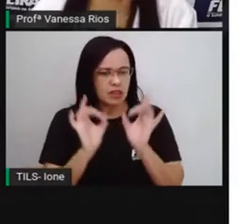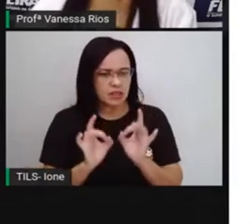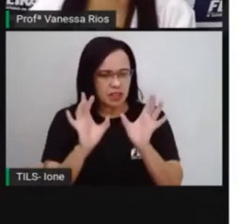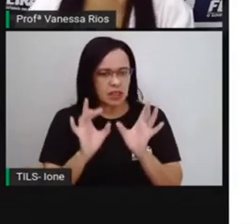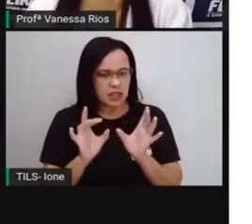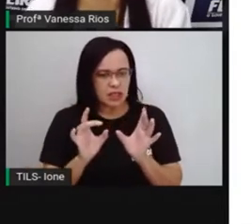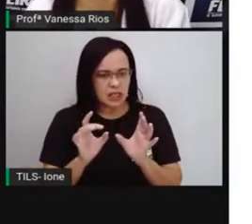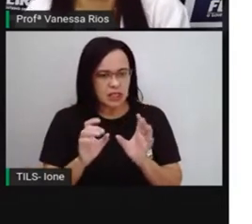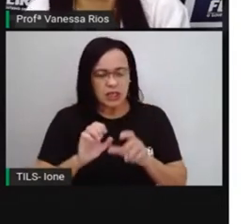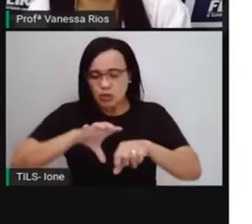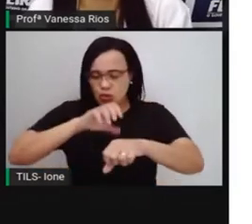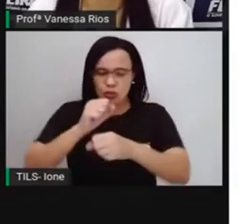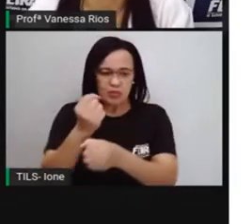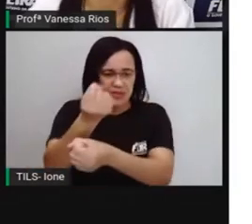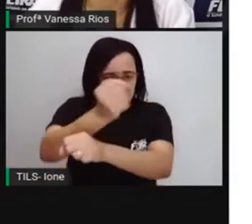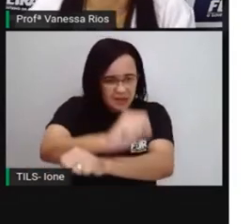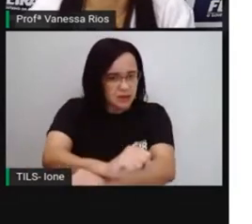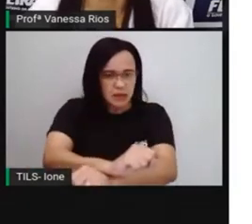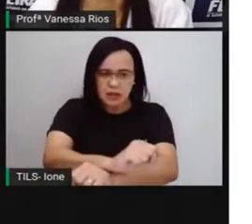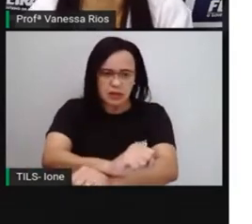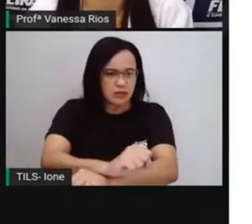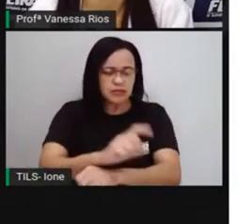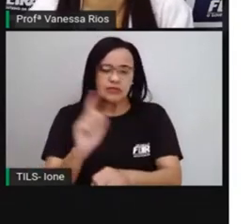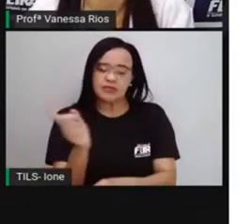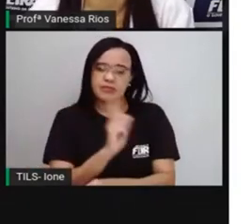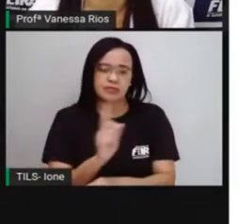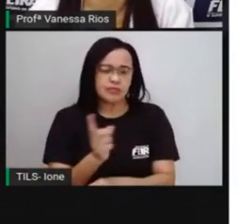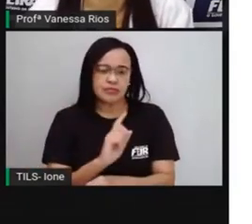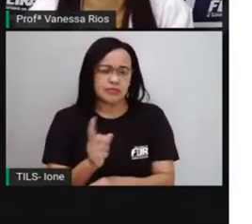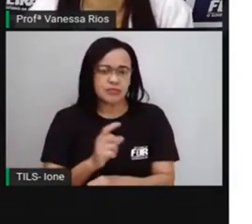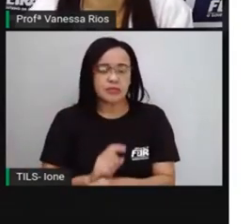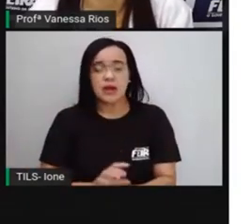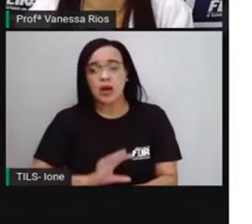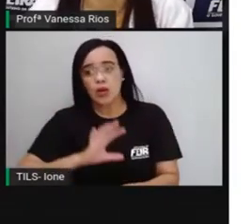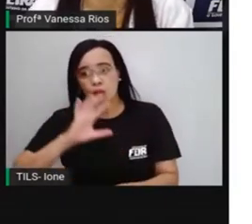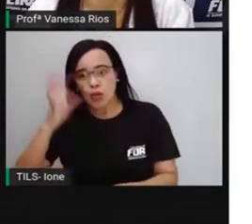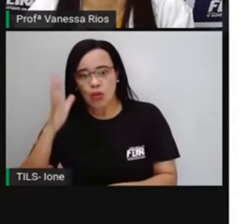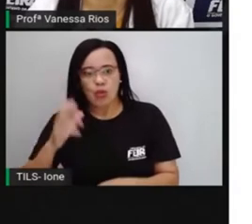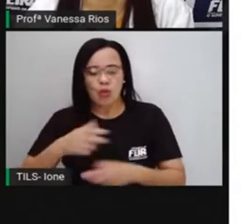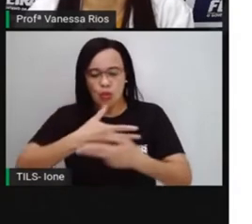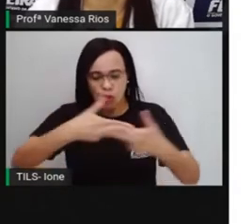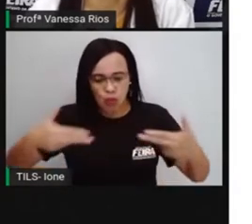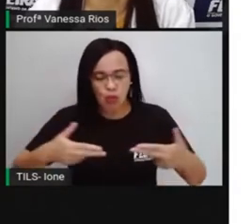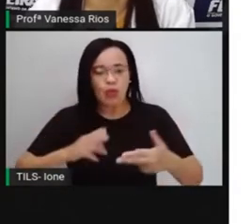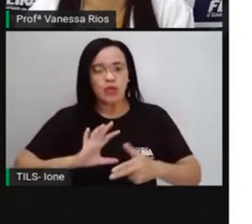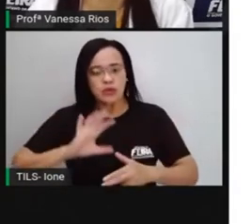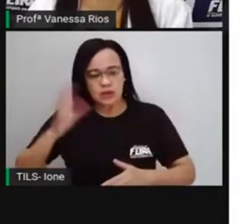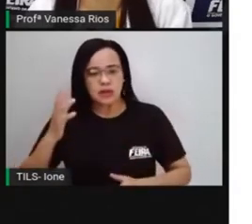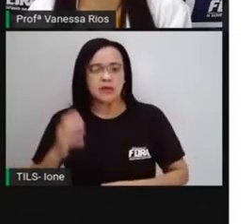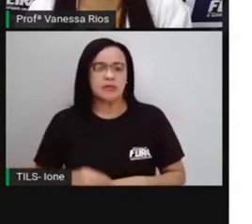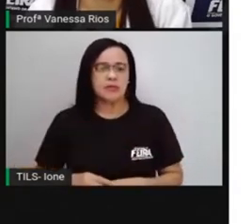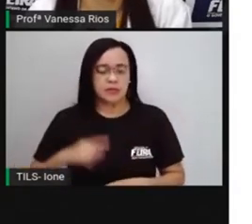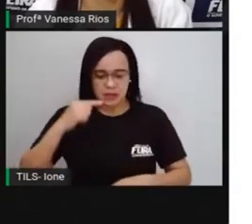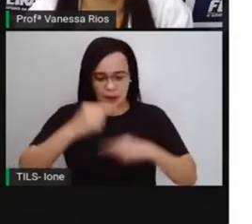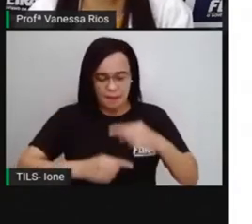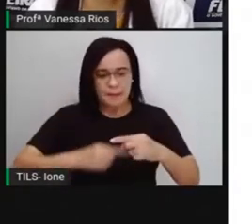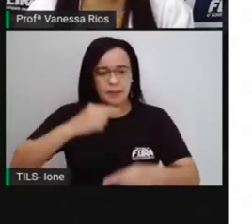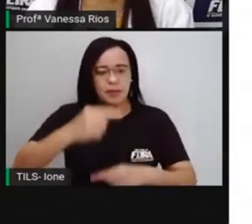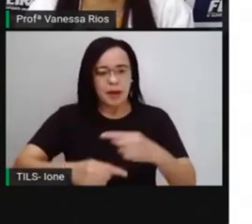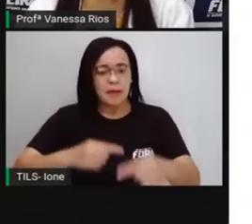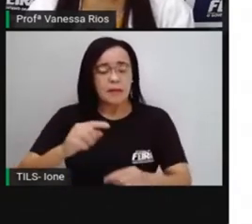Tudo era consequência das próprias ações, dos acontecimentos que iam passando cada sociedade.